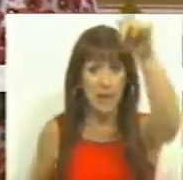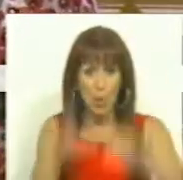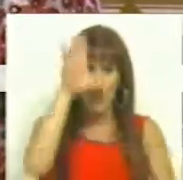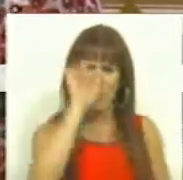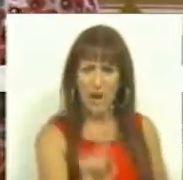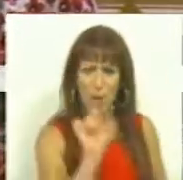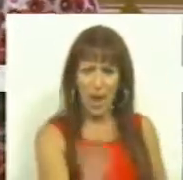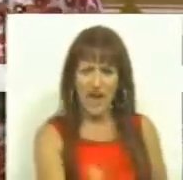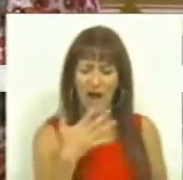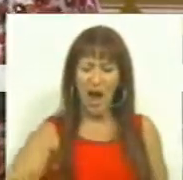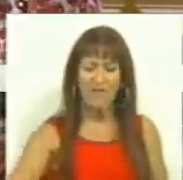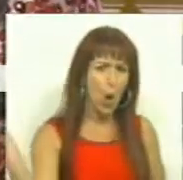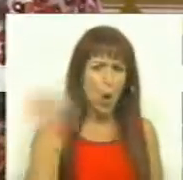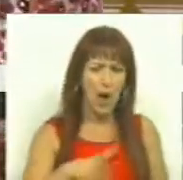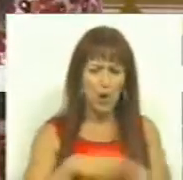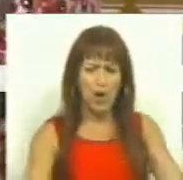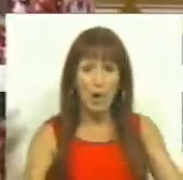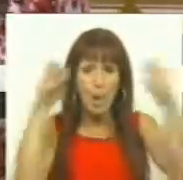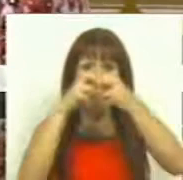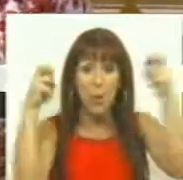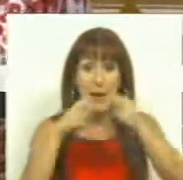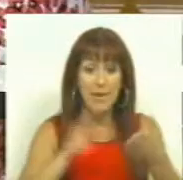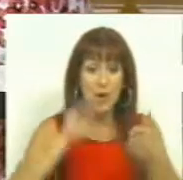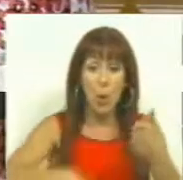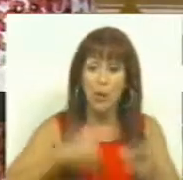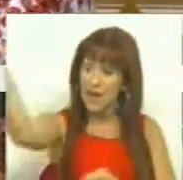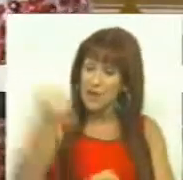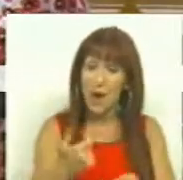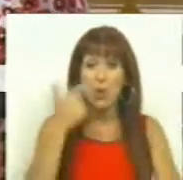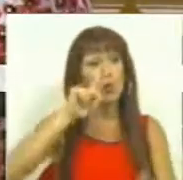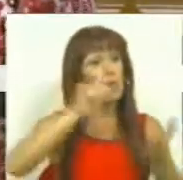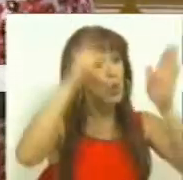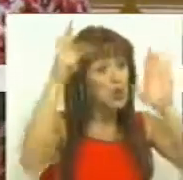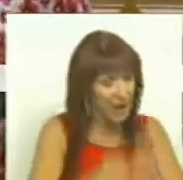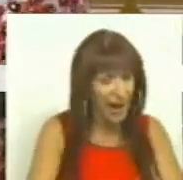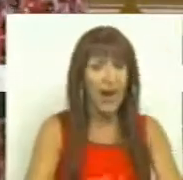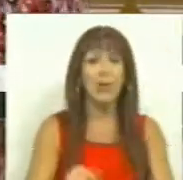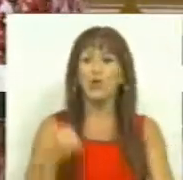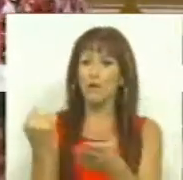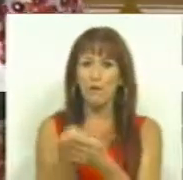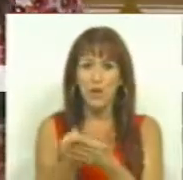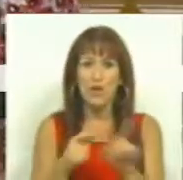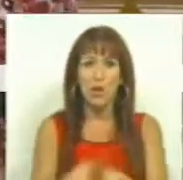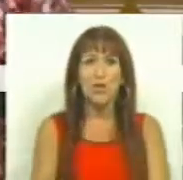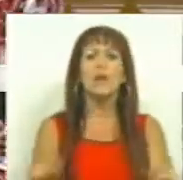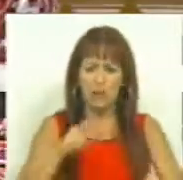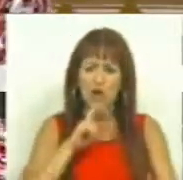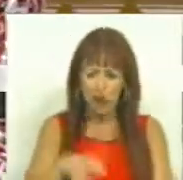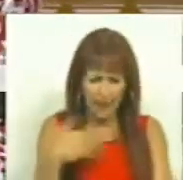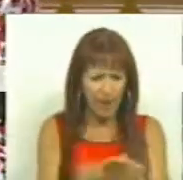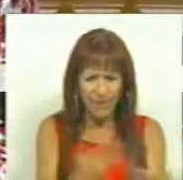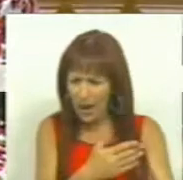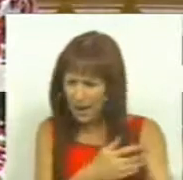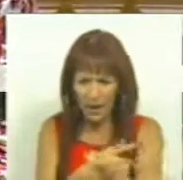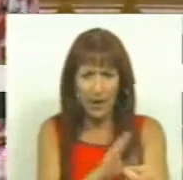este governo pretende ou não resolver o problema da contratação efetiva dos técnicos e dos funcionários que também dão resposta